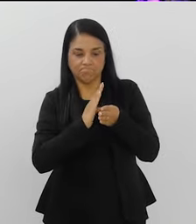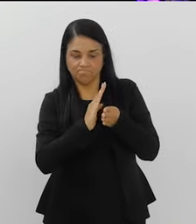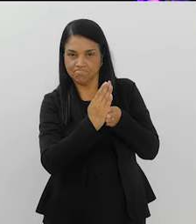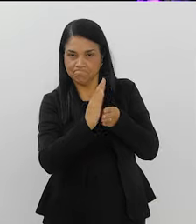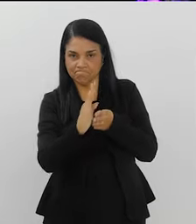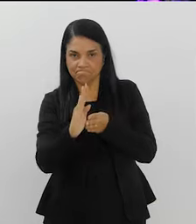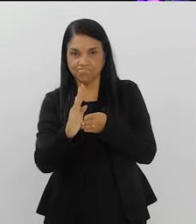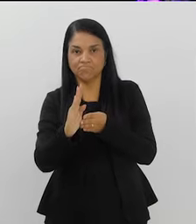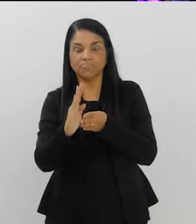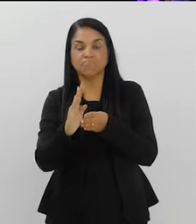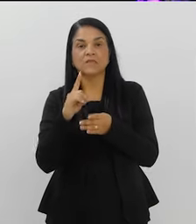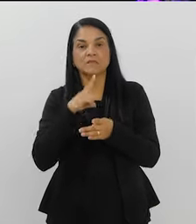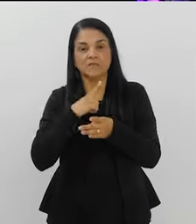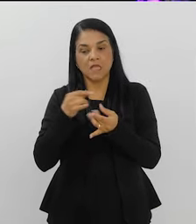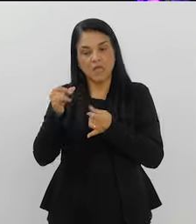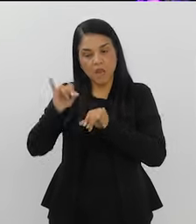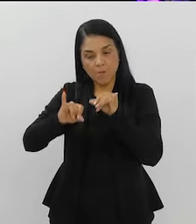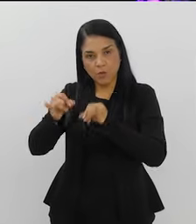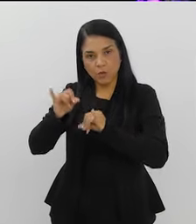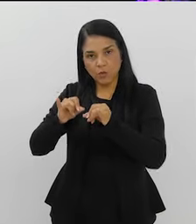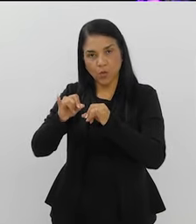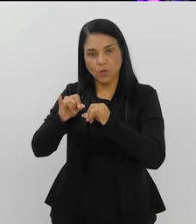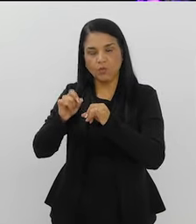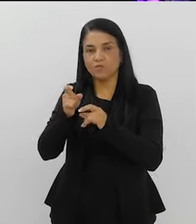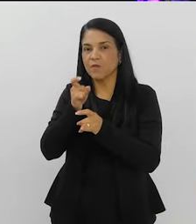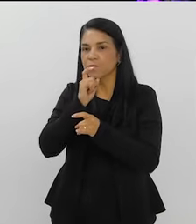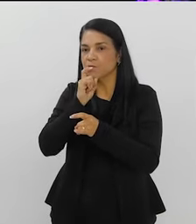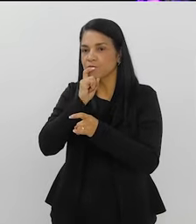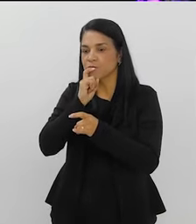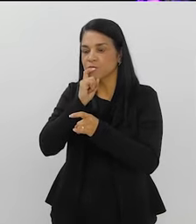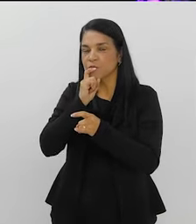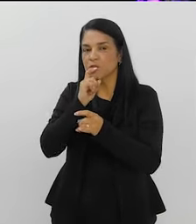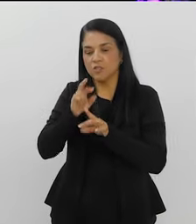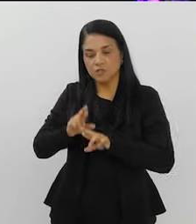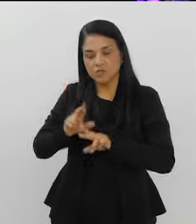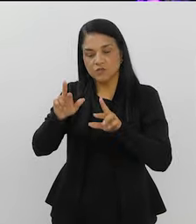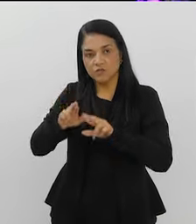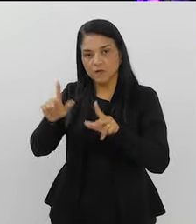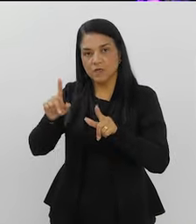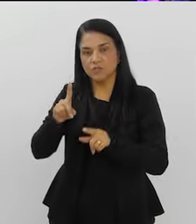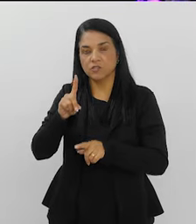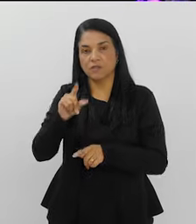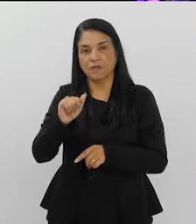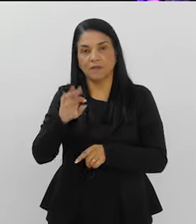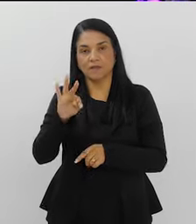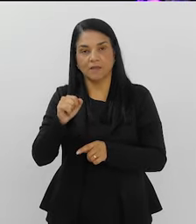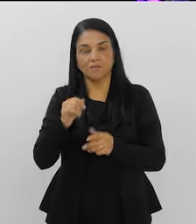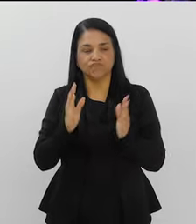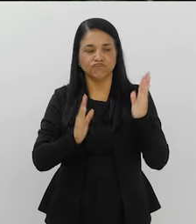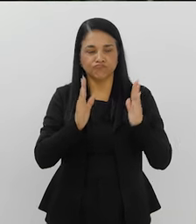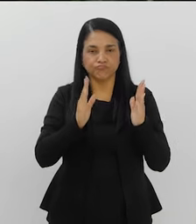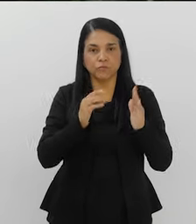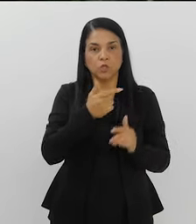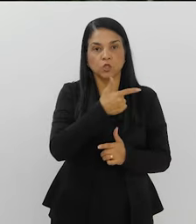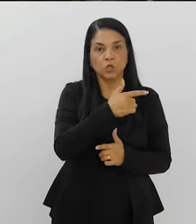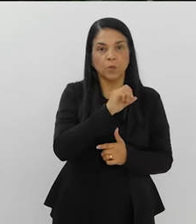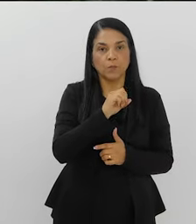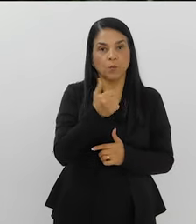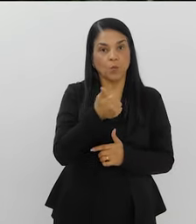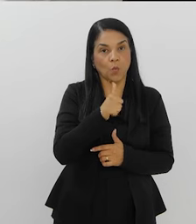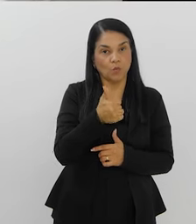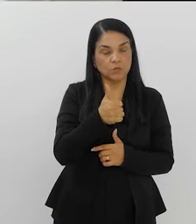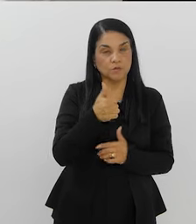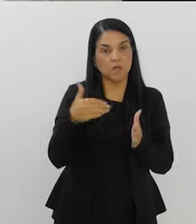armazenados já com diferentes datas, desde 2011 até 2023. Eles estão vivos? Não.